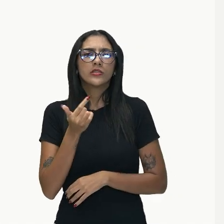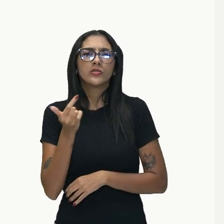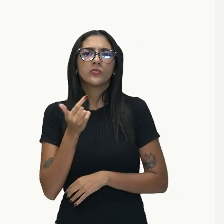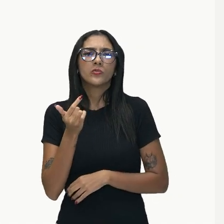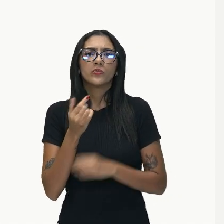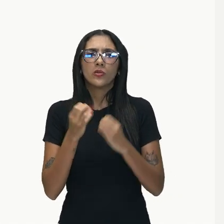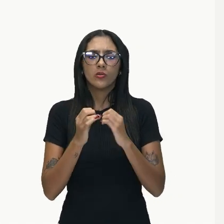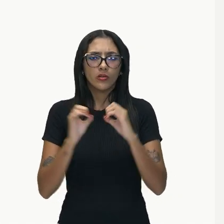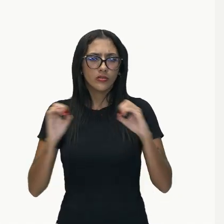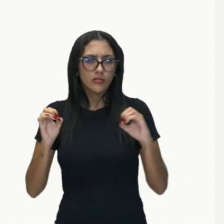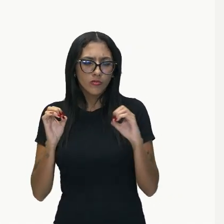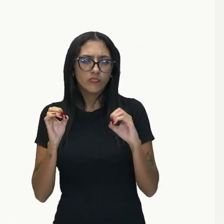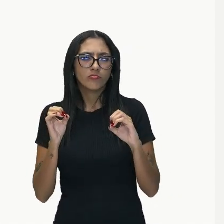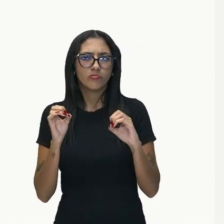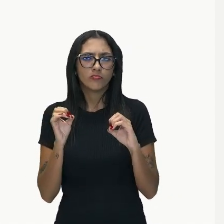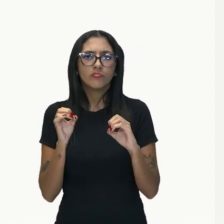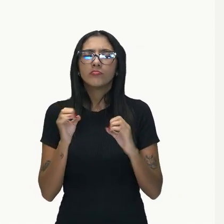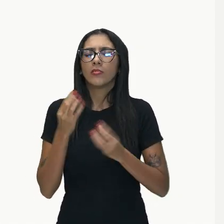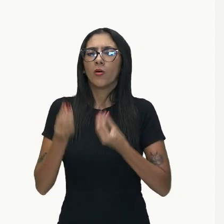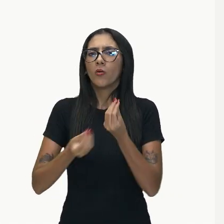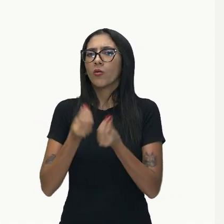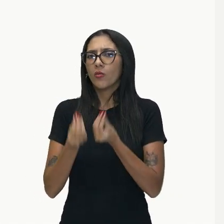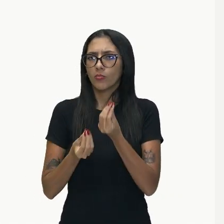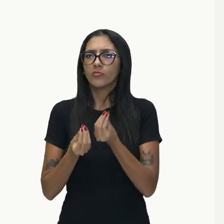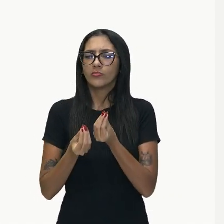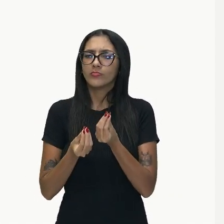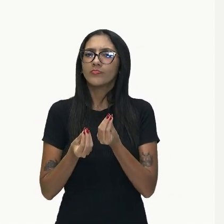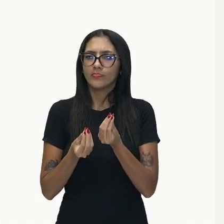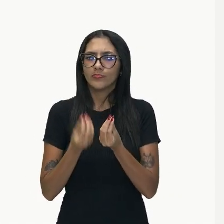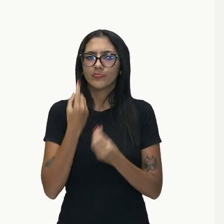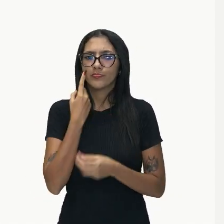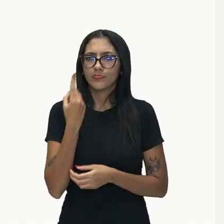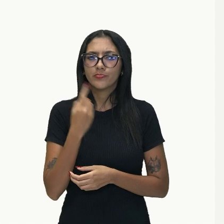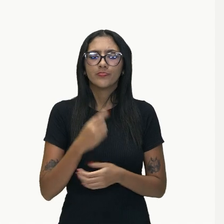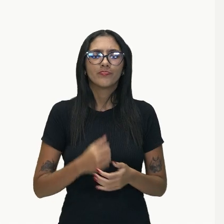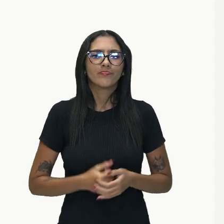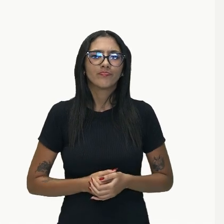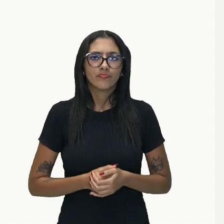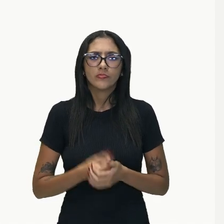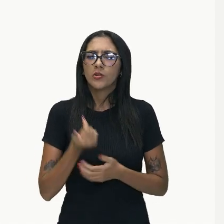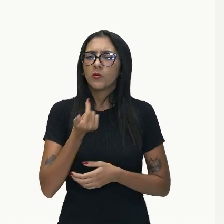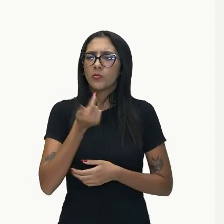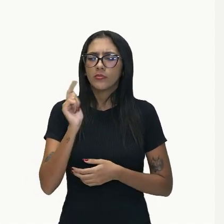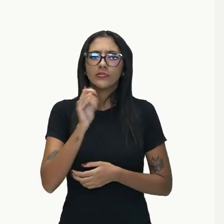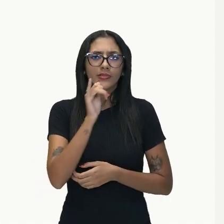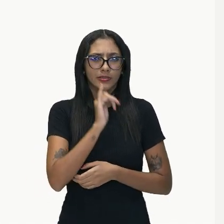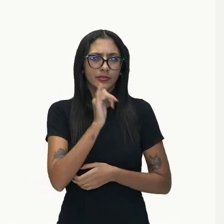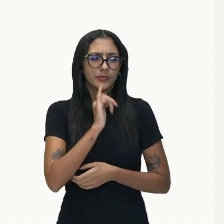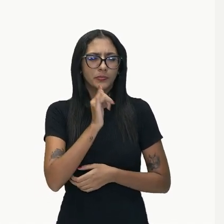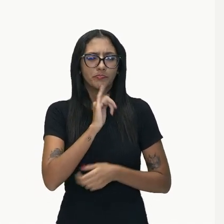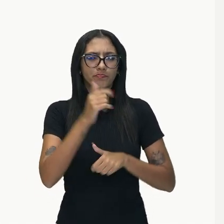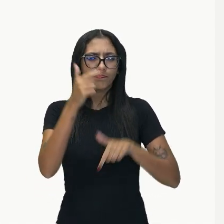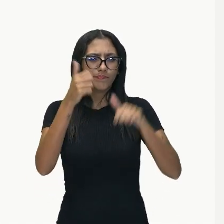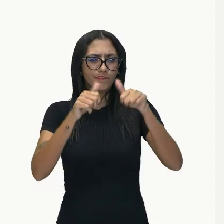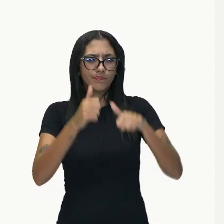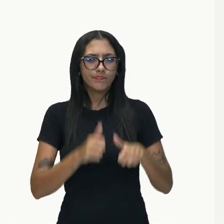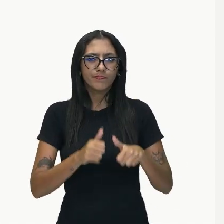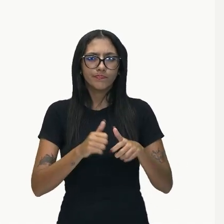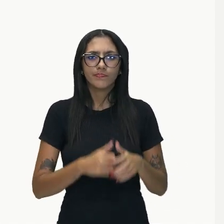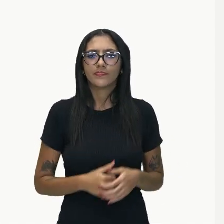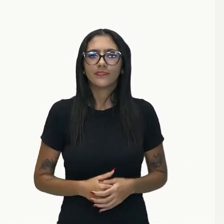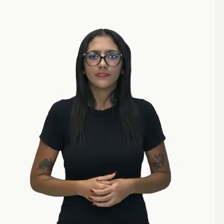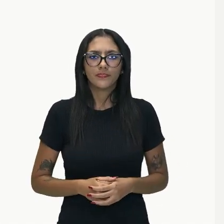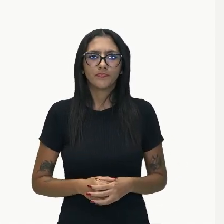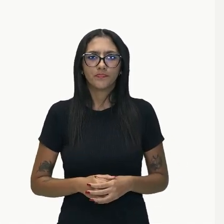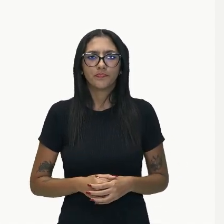conexão é estabelecida por essa conjunção. Mais exemplos aqui, vamos analisar. Meu medo